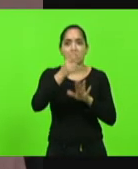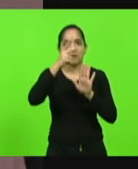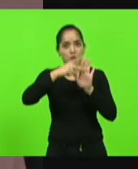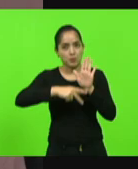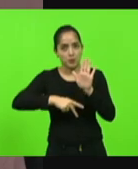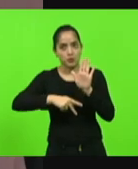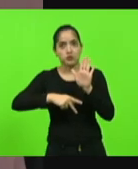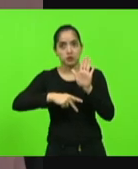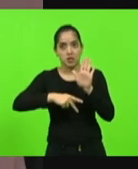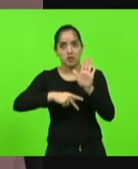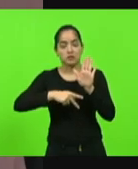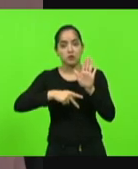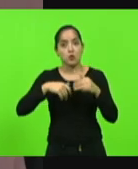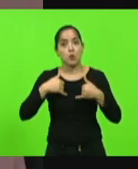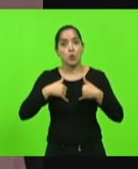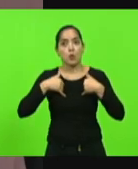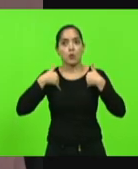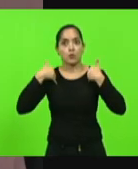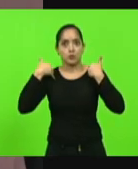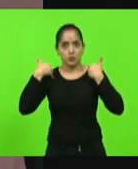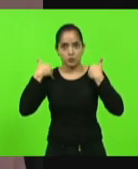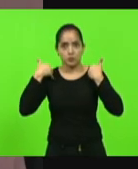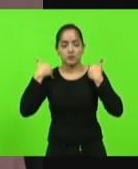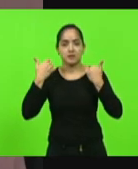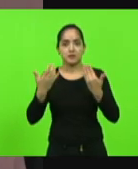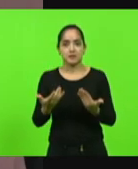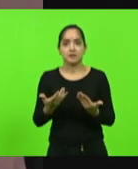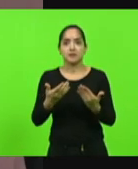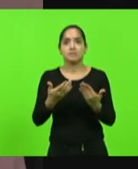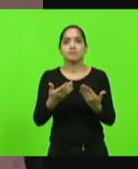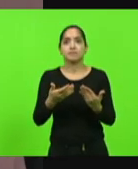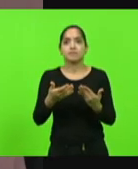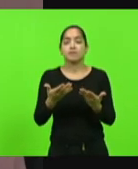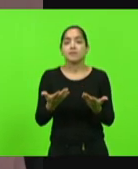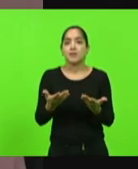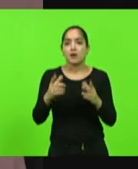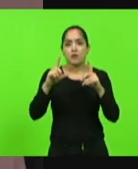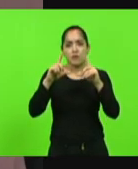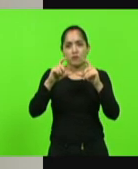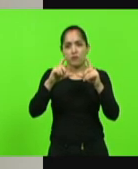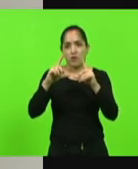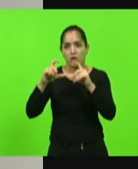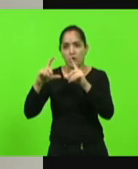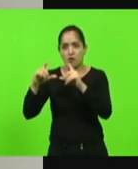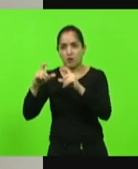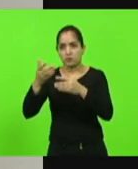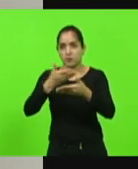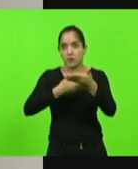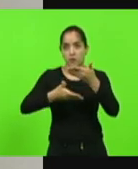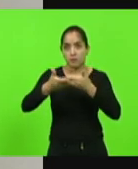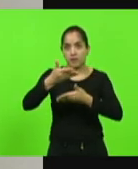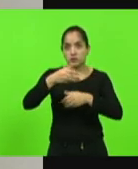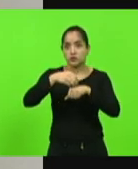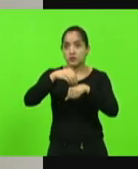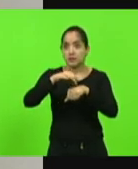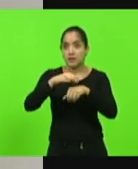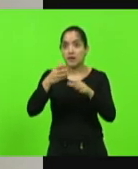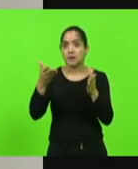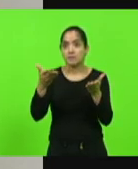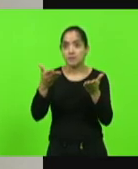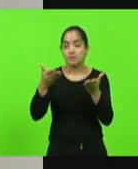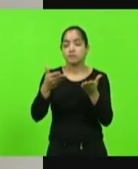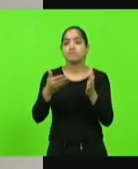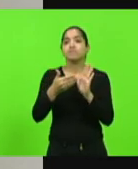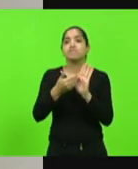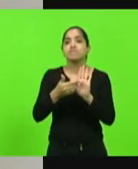que tanto orgulha a rede pública estadual de ensino. Eu trago fotos para compartilhar com vocês enquanto eu conto a iniciativa.